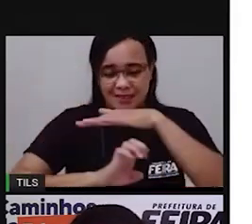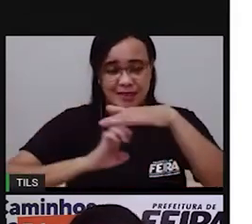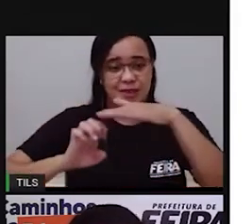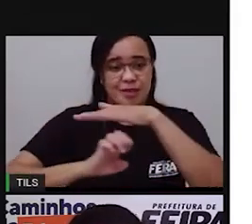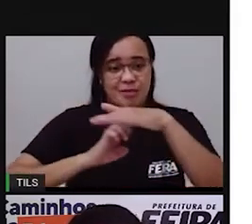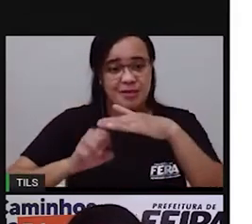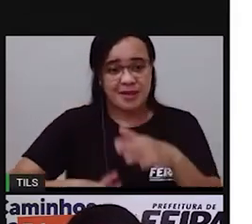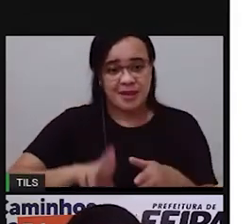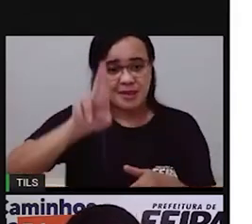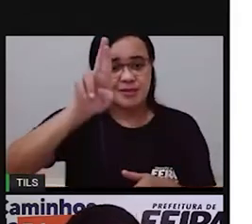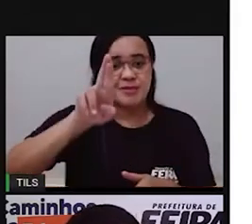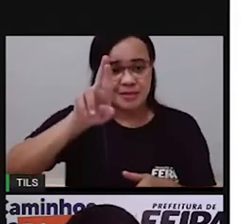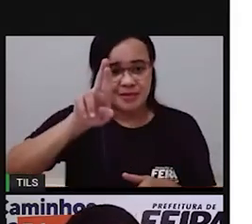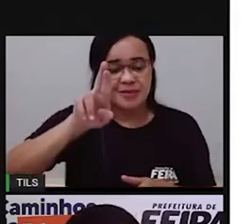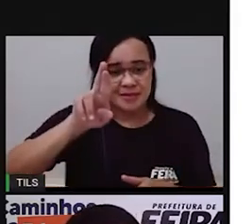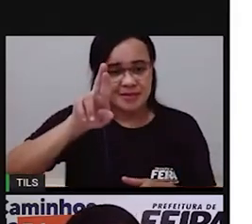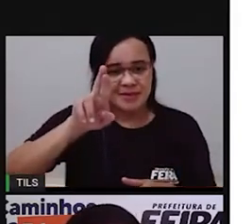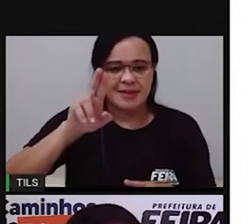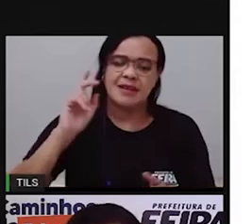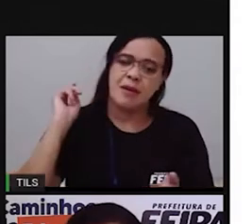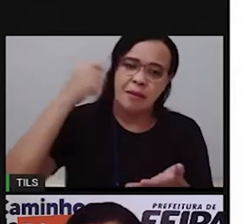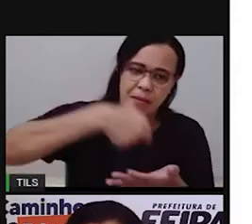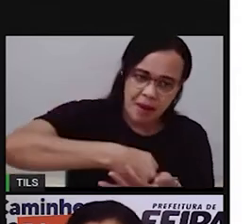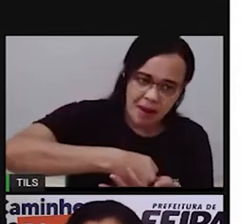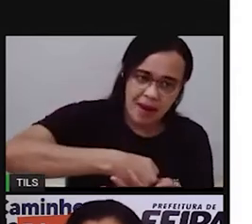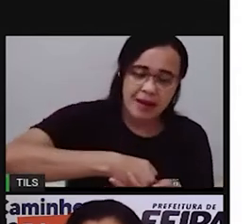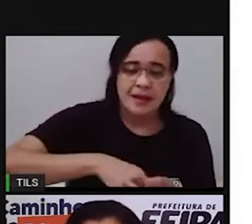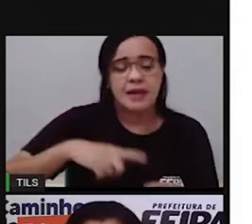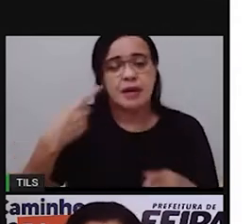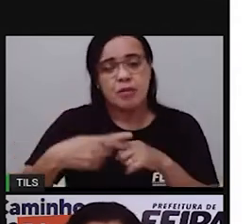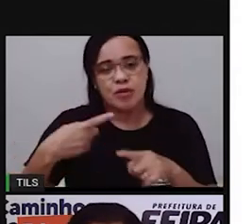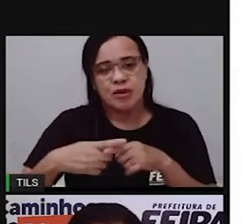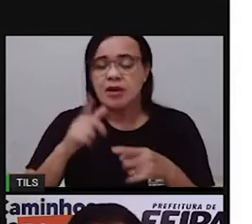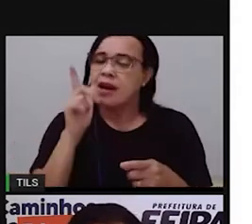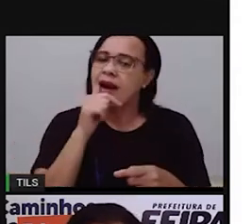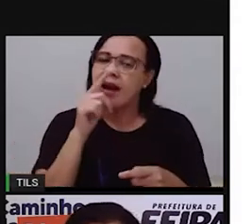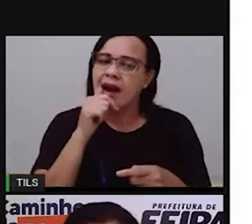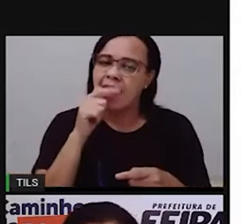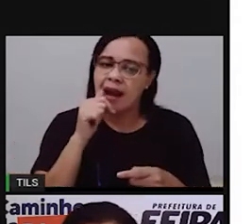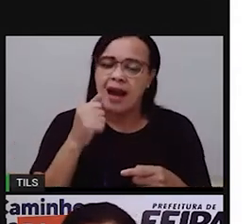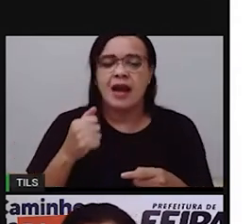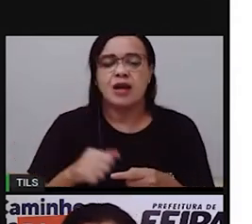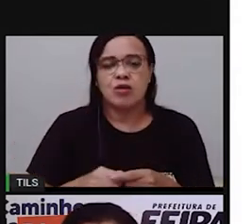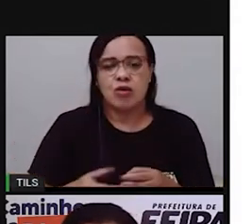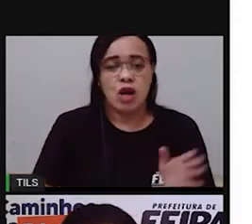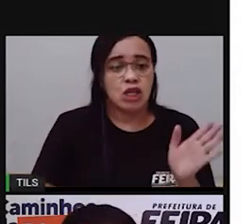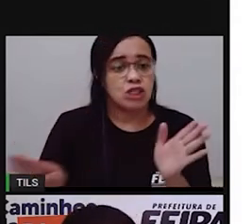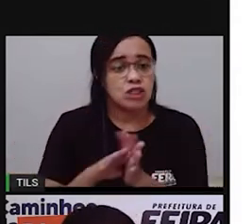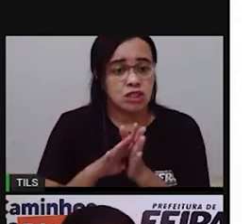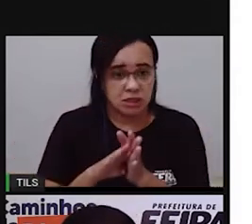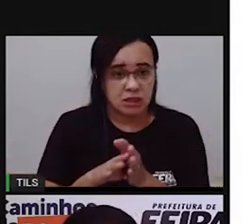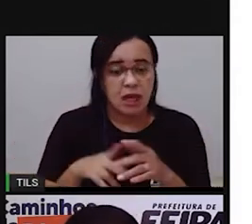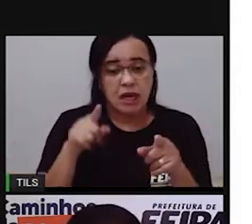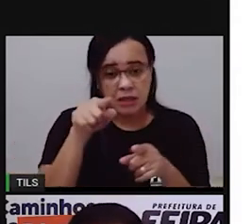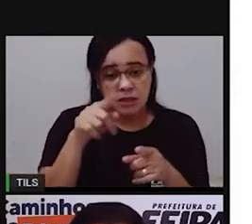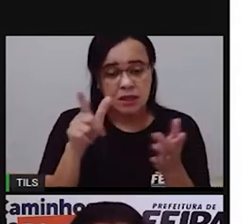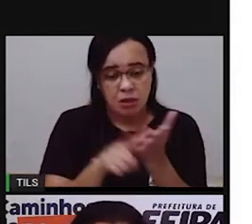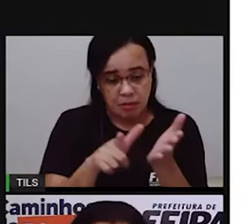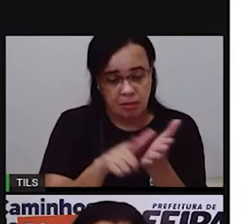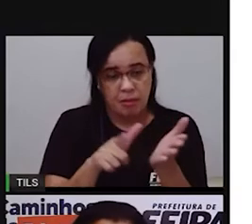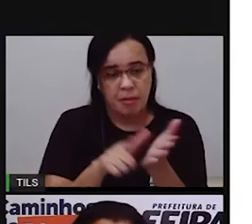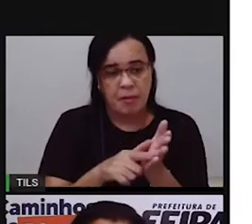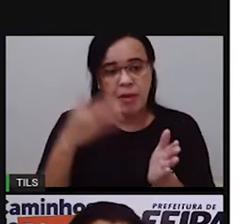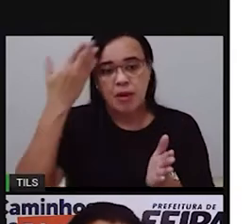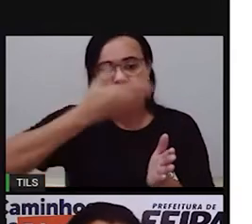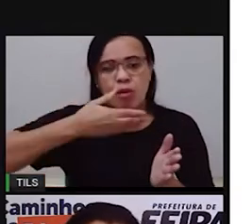e essas empresas cobram por isso Então chega na casa das pessoas uma conta de água Essa